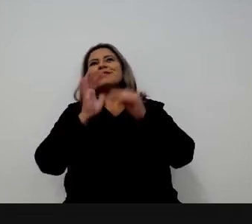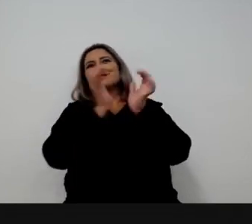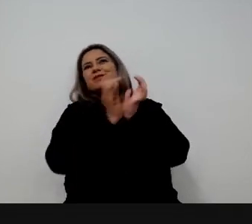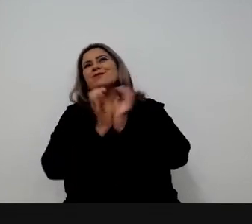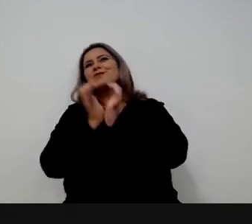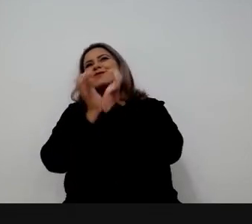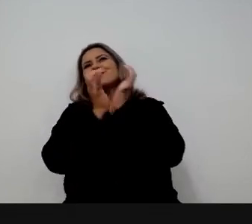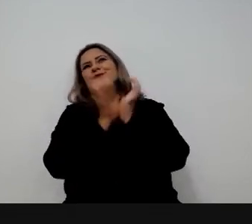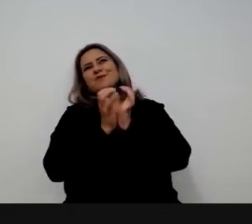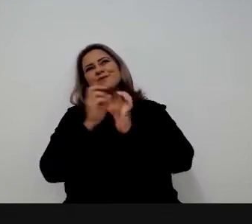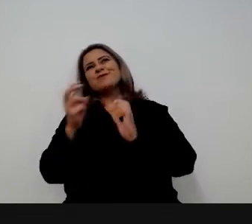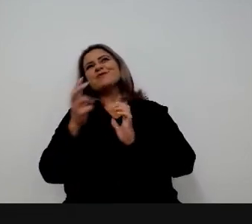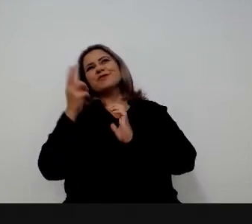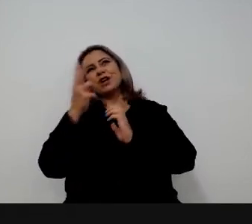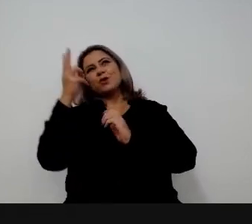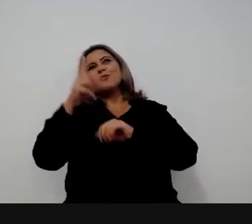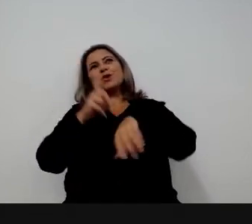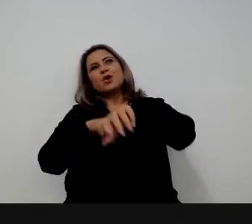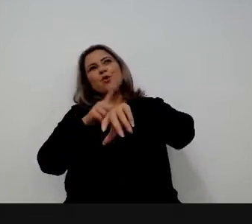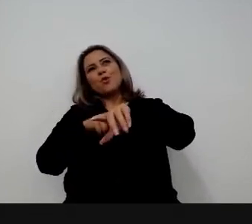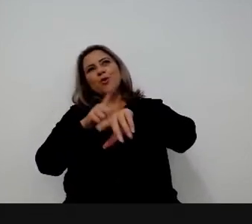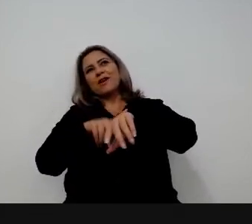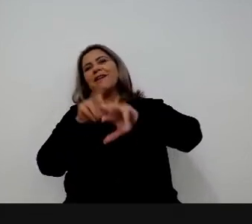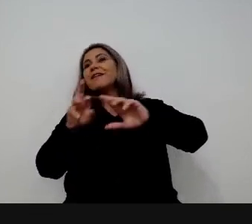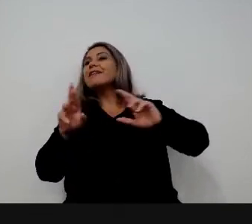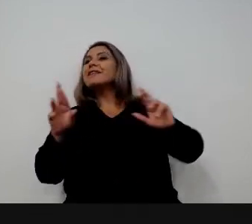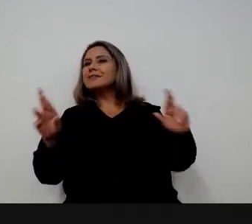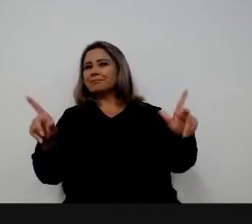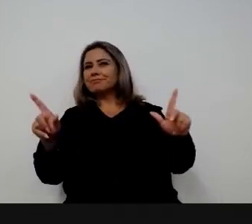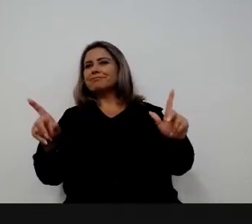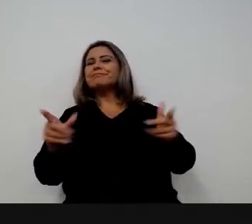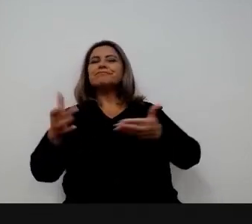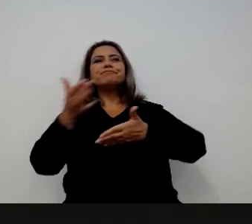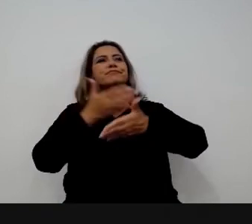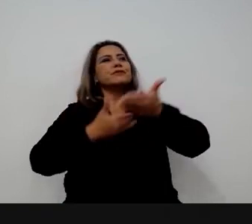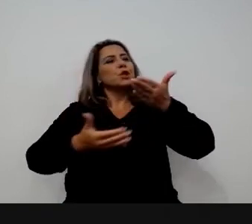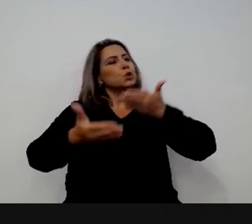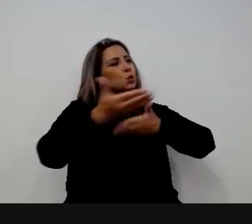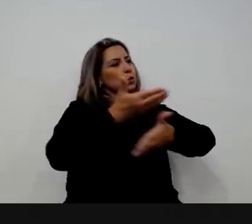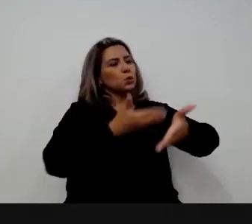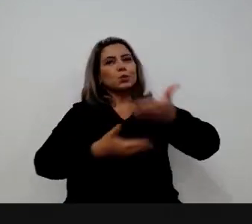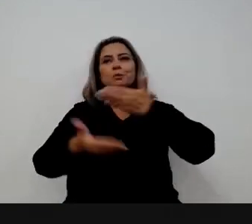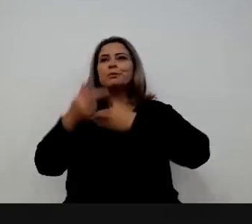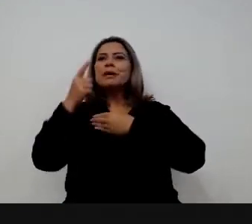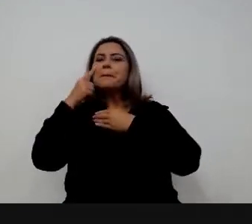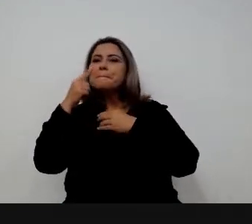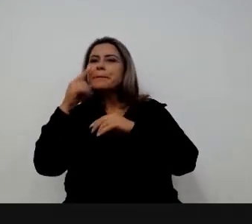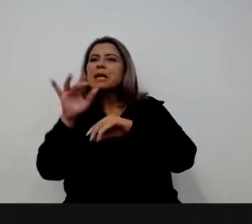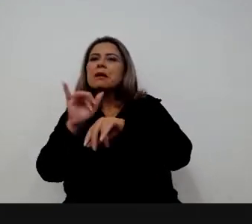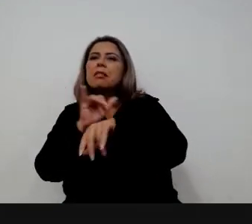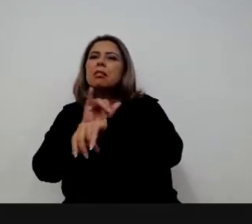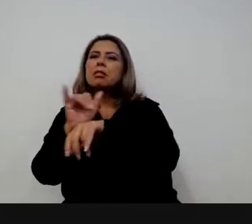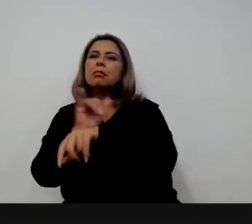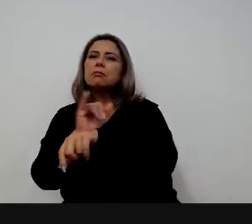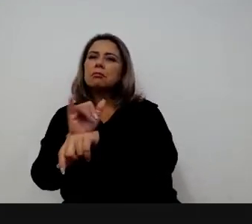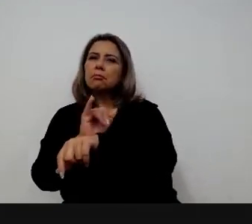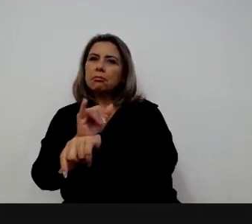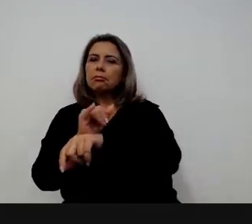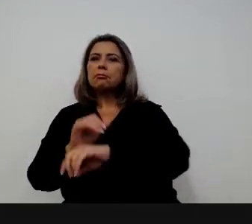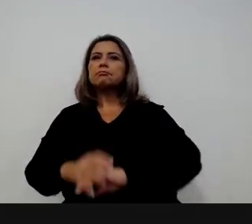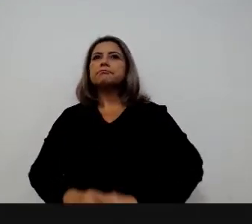comunidade sendo construída. E para terminar, o desenvolvimento de pessoas precisa ser estratégico e aí a gente